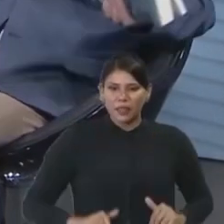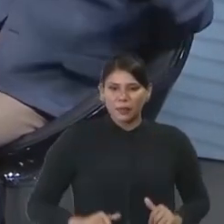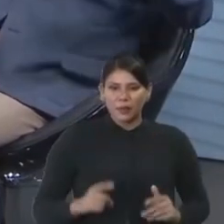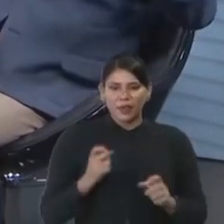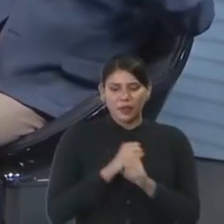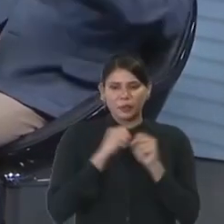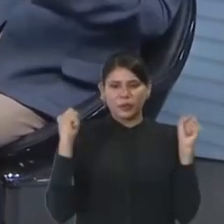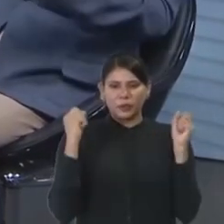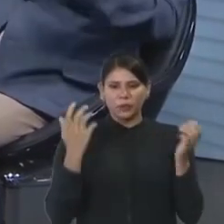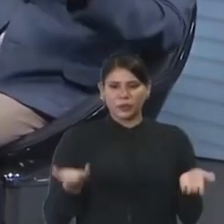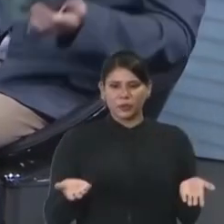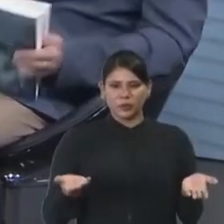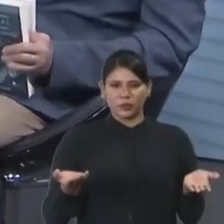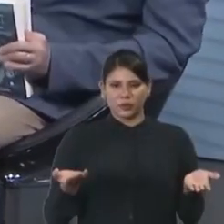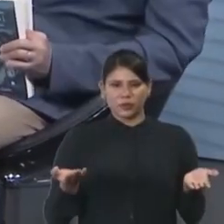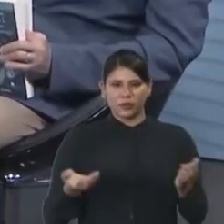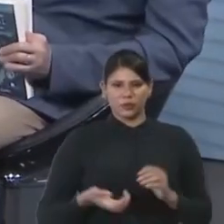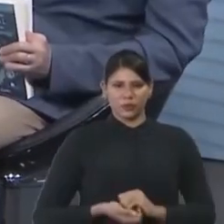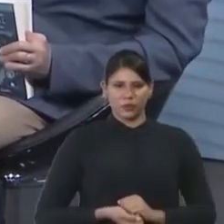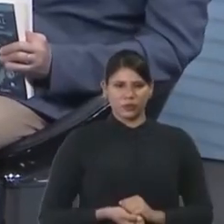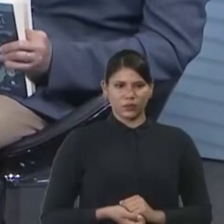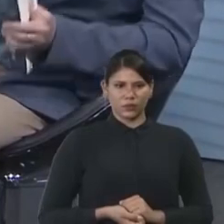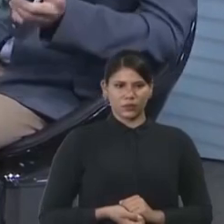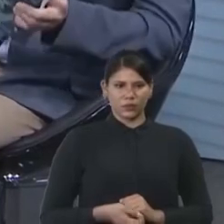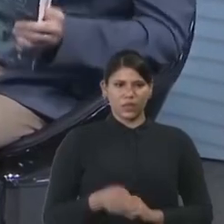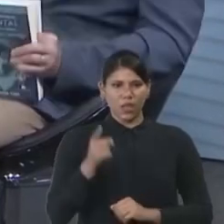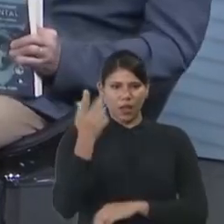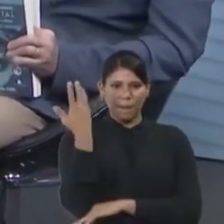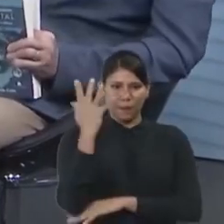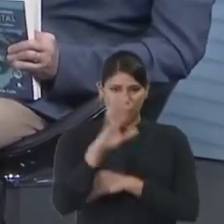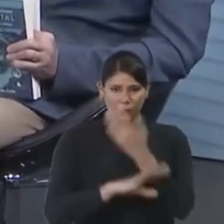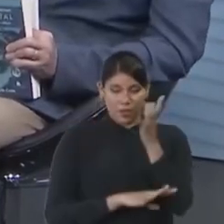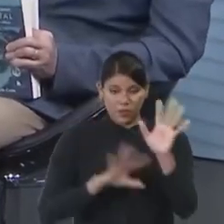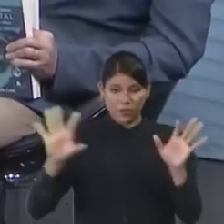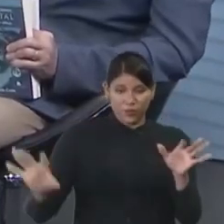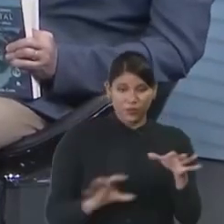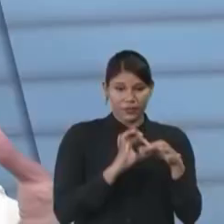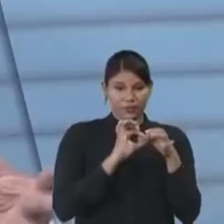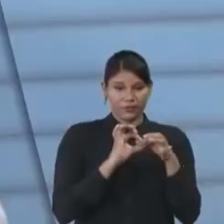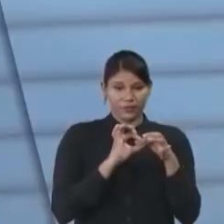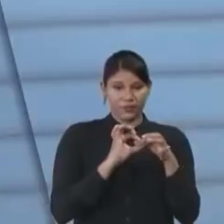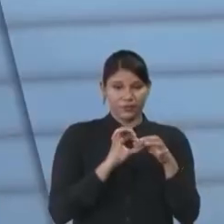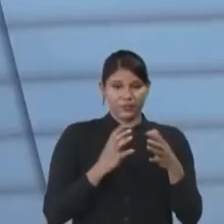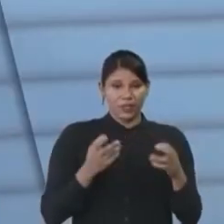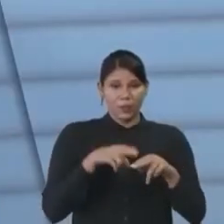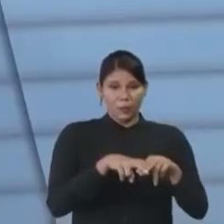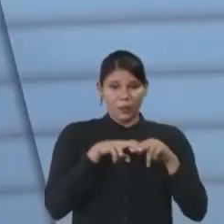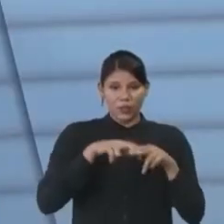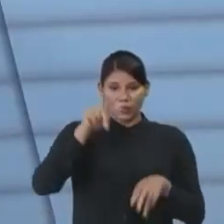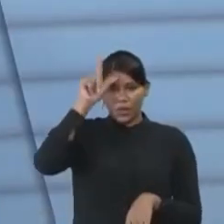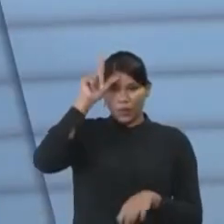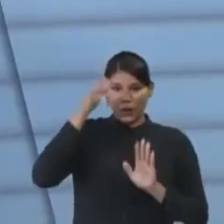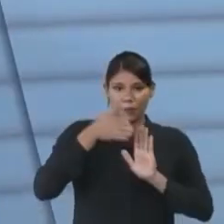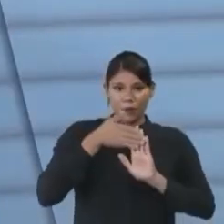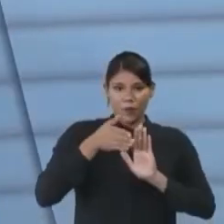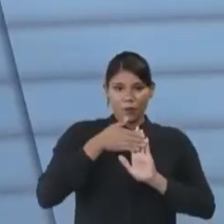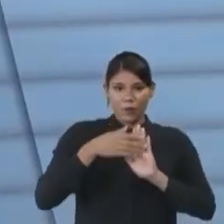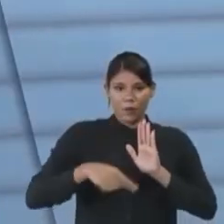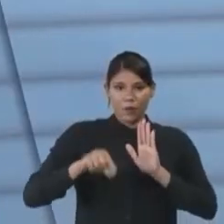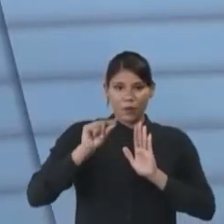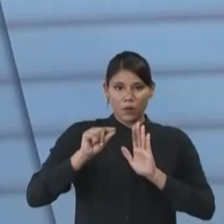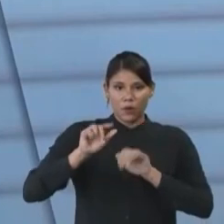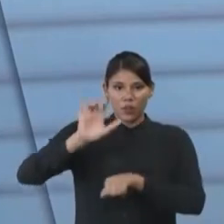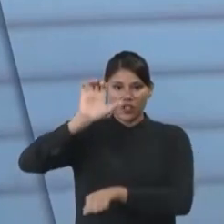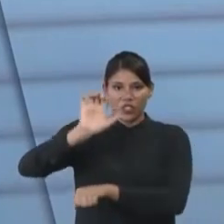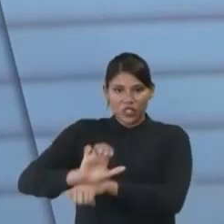absurdo. Um país desse. Pronto. Isso é meio ambiente? Meio ambiente. Pronto. É por isso que a Alemanha propõe um Estado de direito